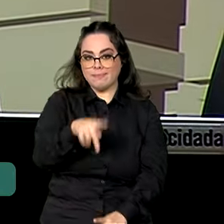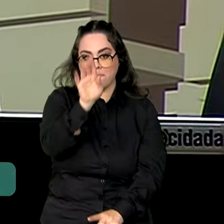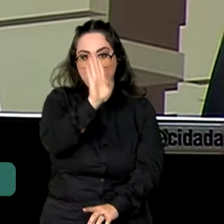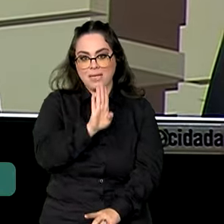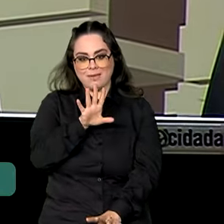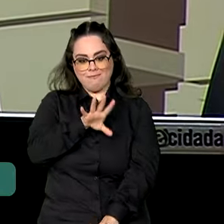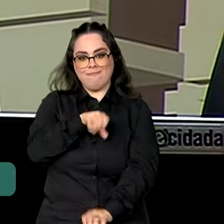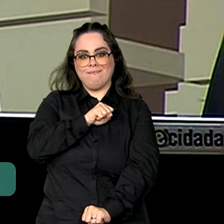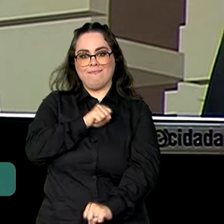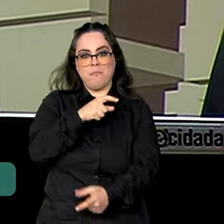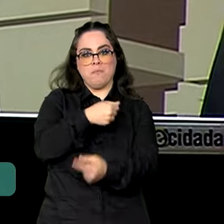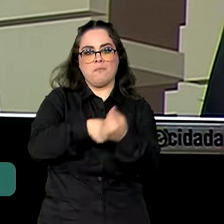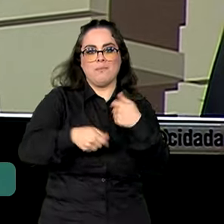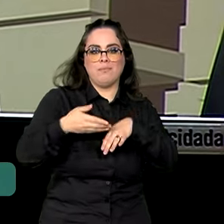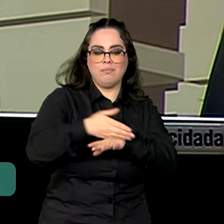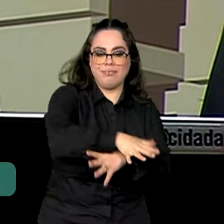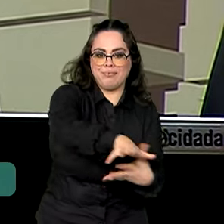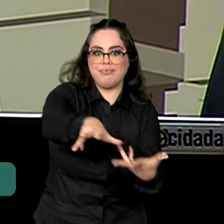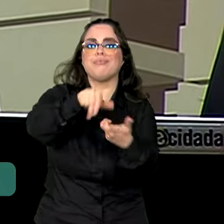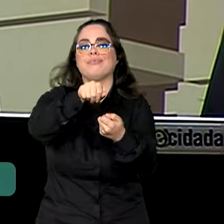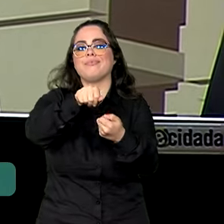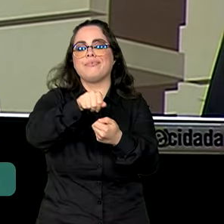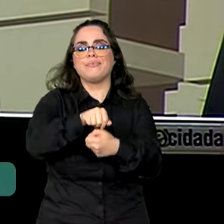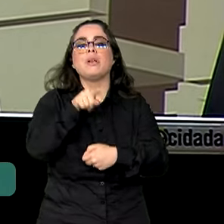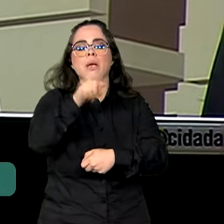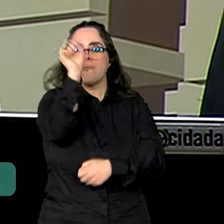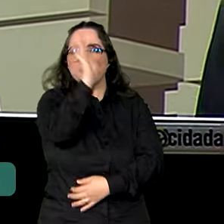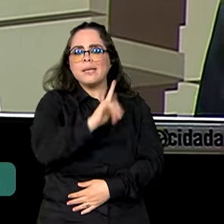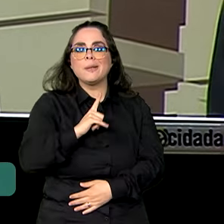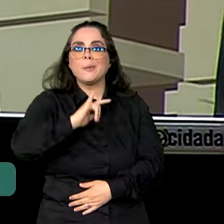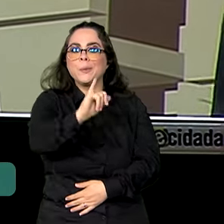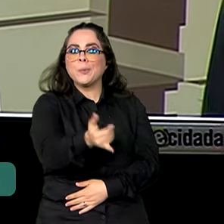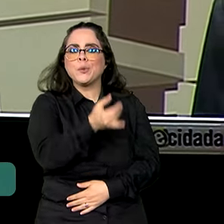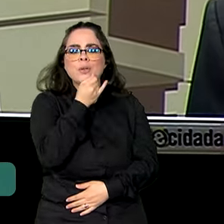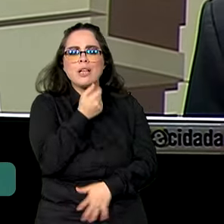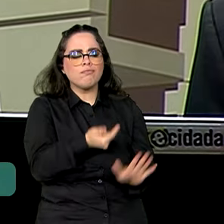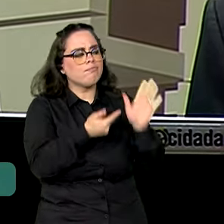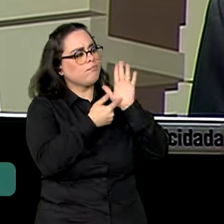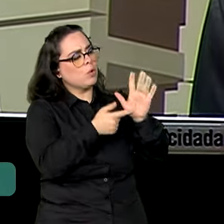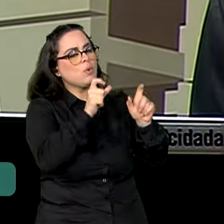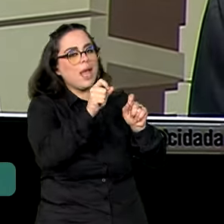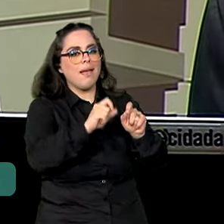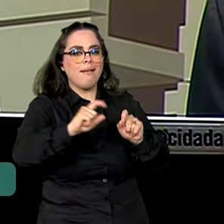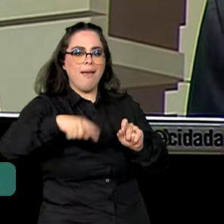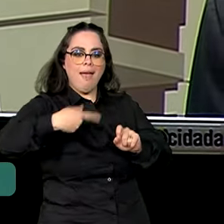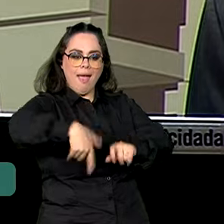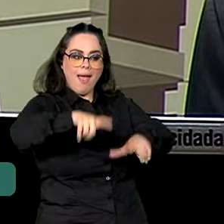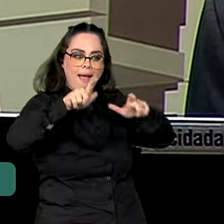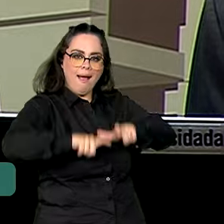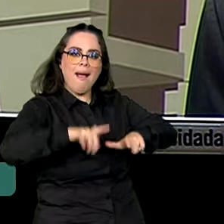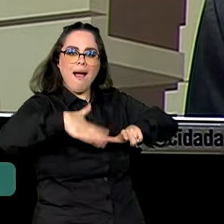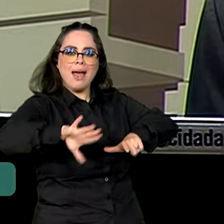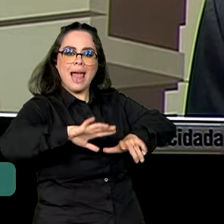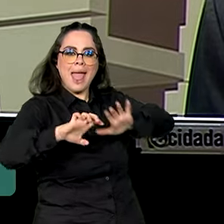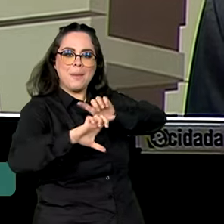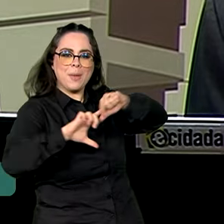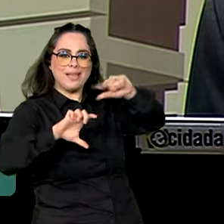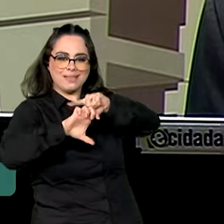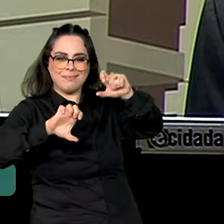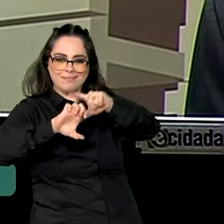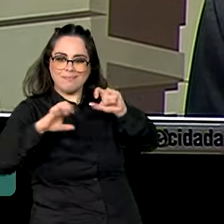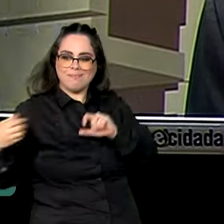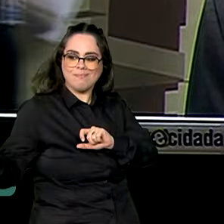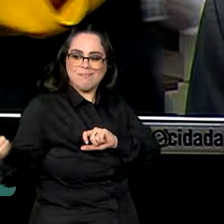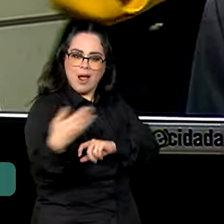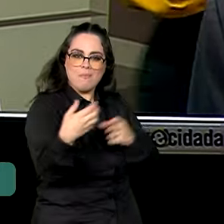sua inserção na economia mundial. O Brasil tem a oportunidade histórica de se apresentar como um destino atrativo para o empreendedorismo e a inovação